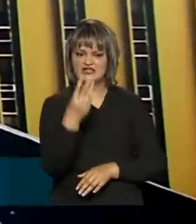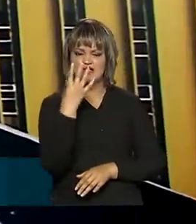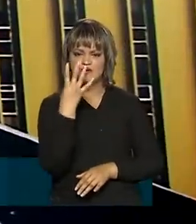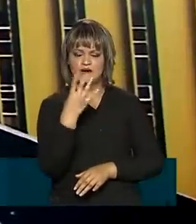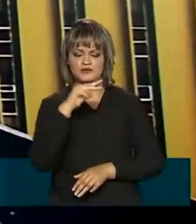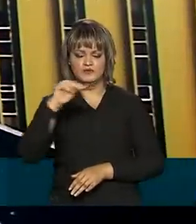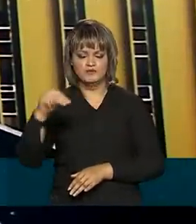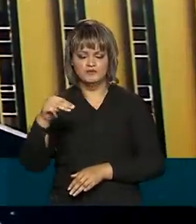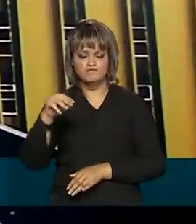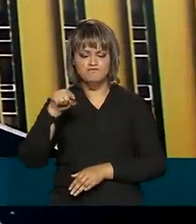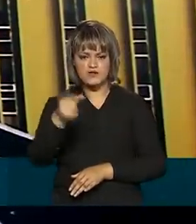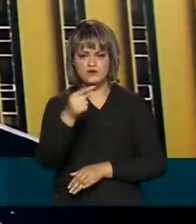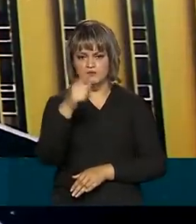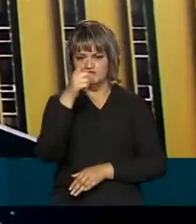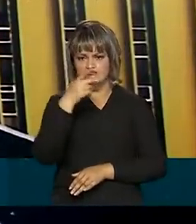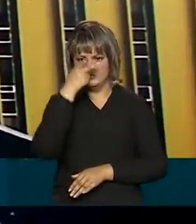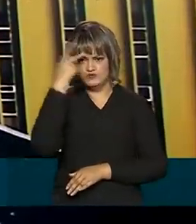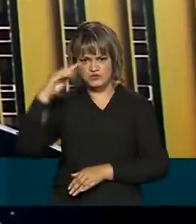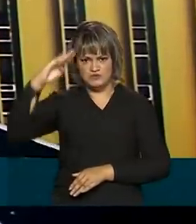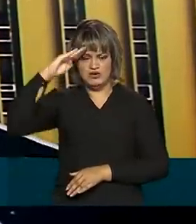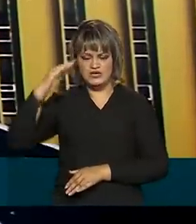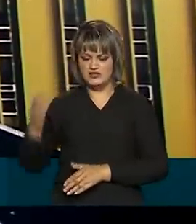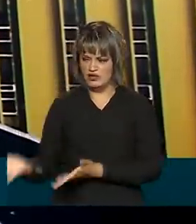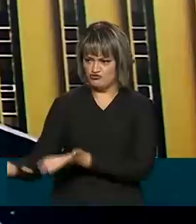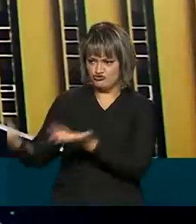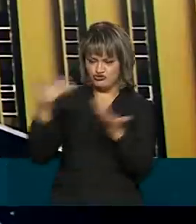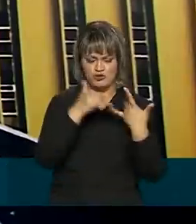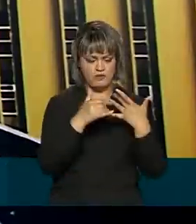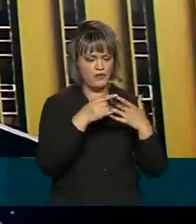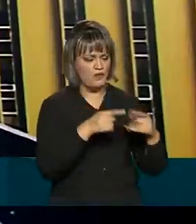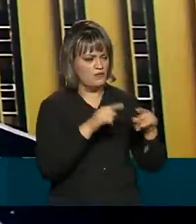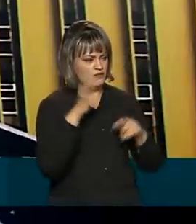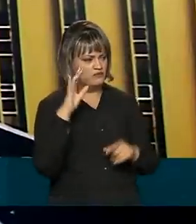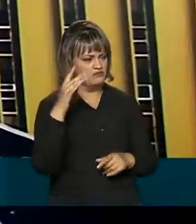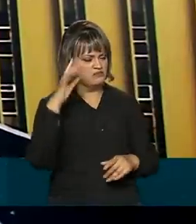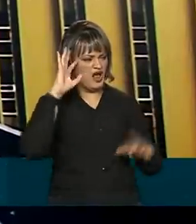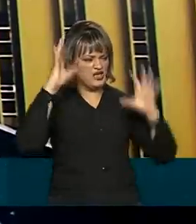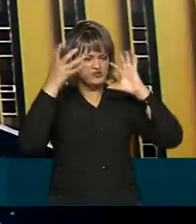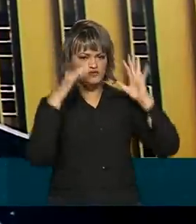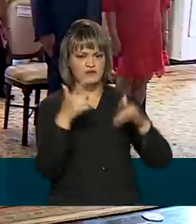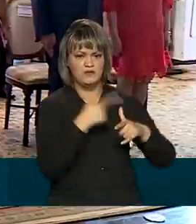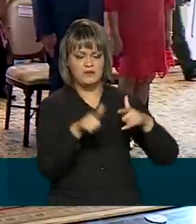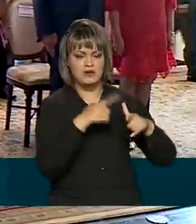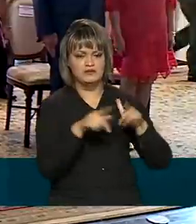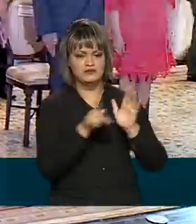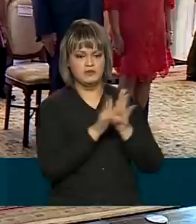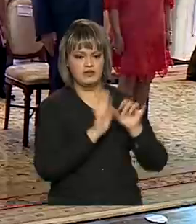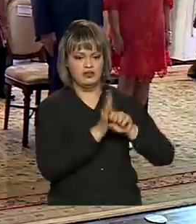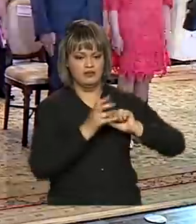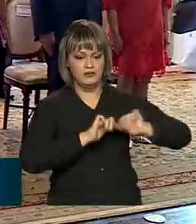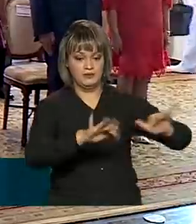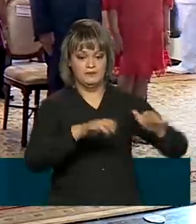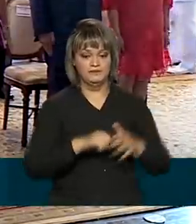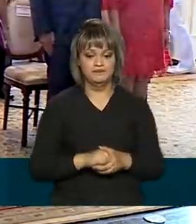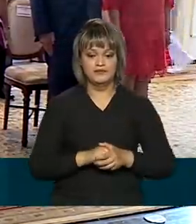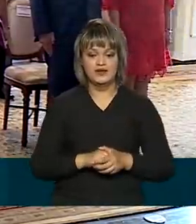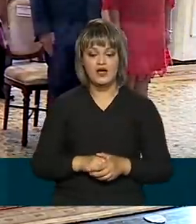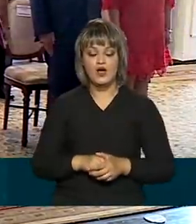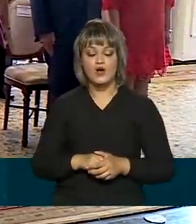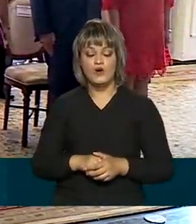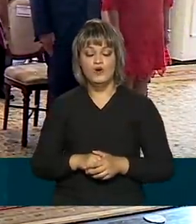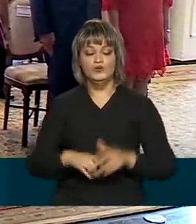mil militares nas ações de enfrentamento à pandemia em todo o país. Realizada no Clube do